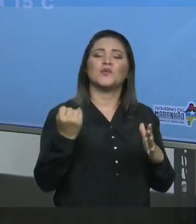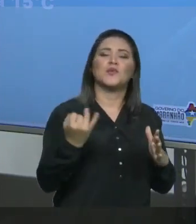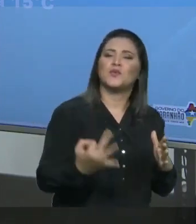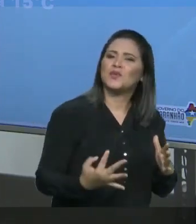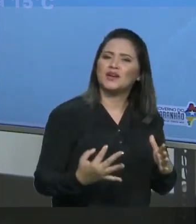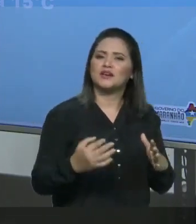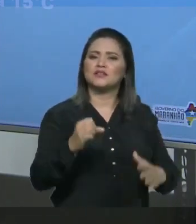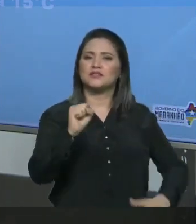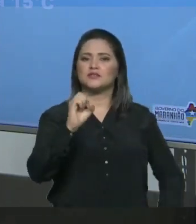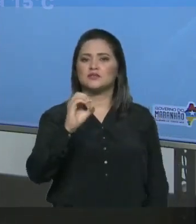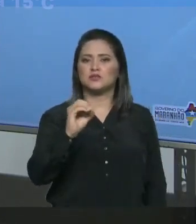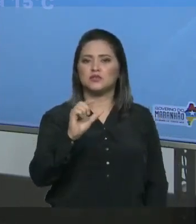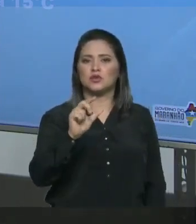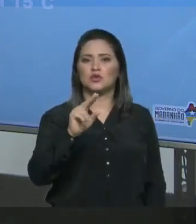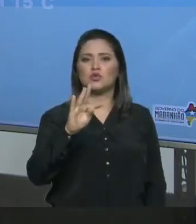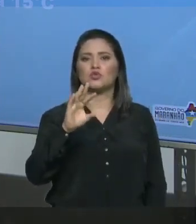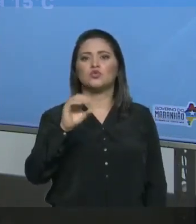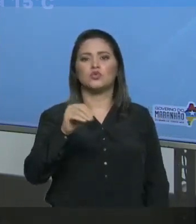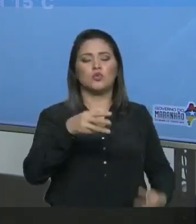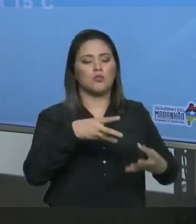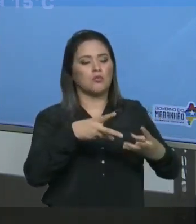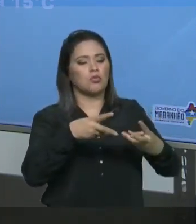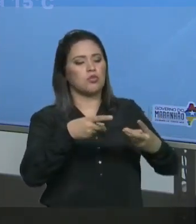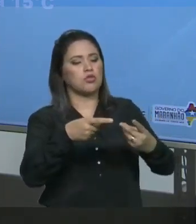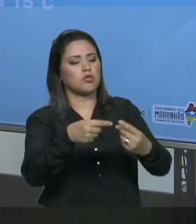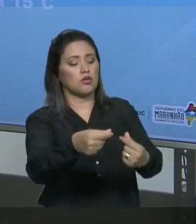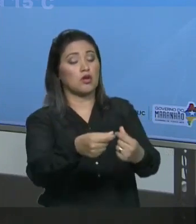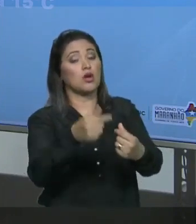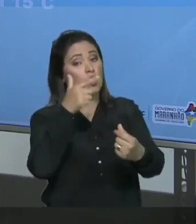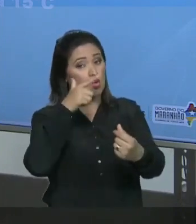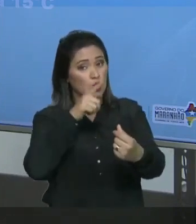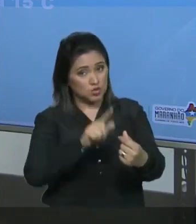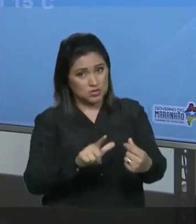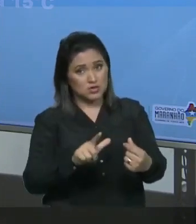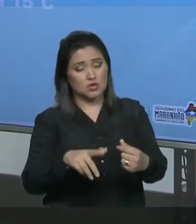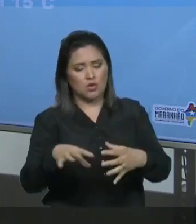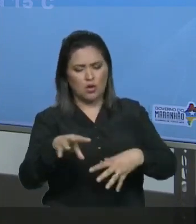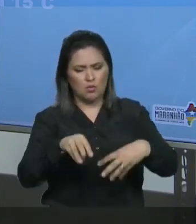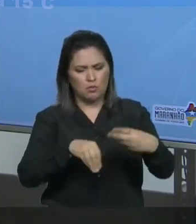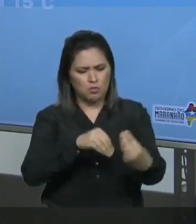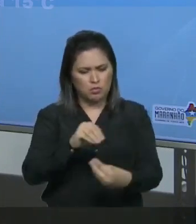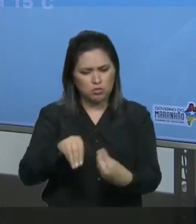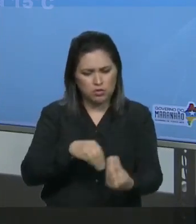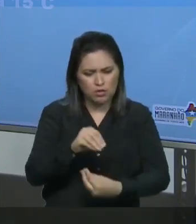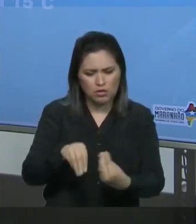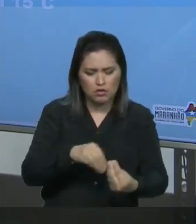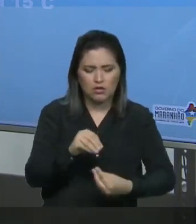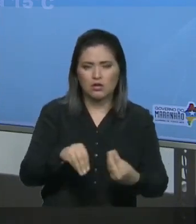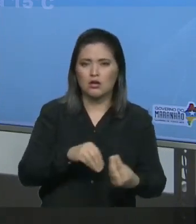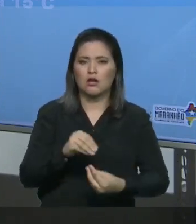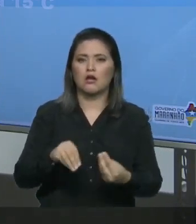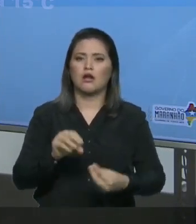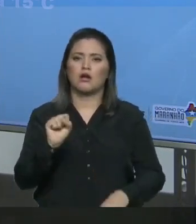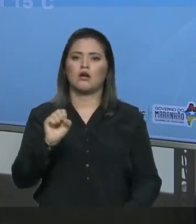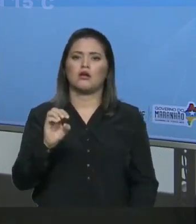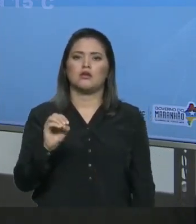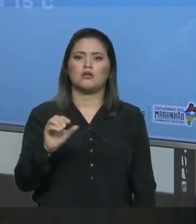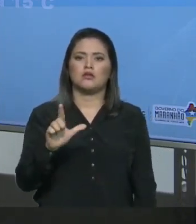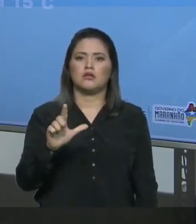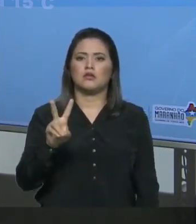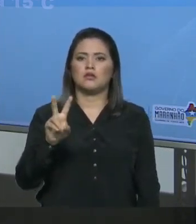Que eu consigo dissolver Numa quantidade padrão de solvente Cada soluto Cada substância Sal,